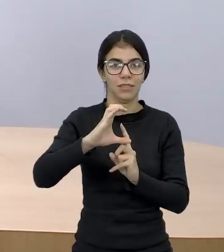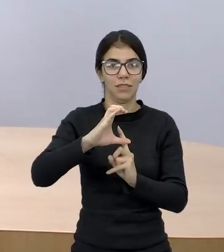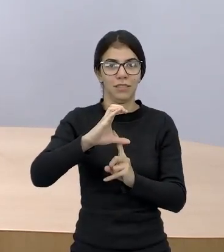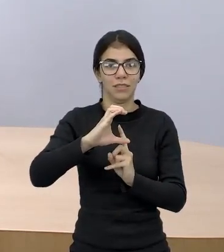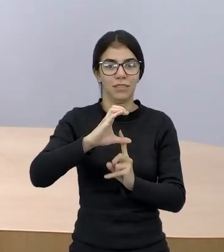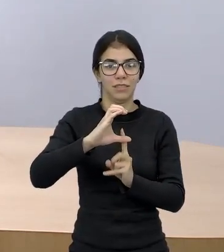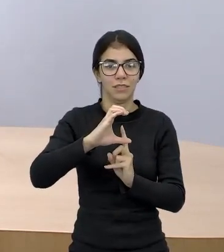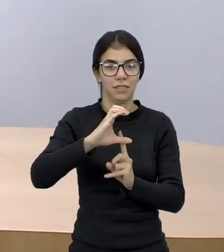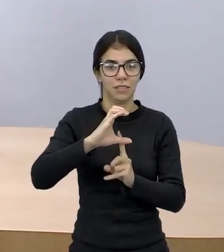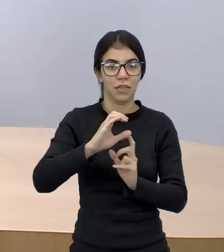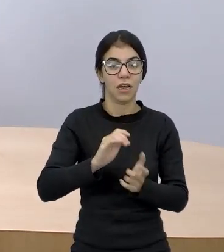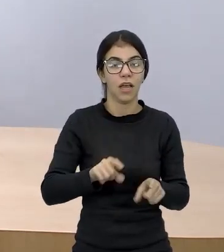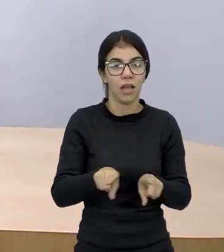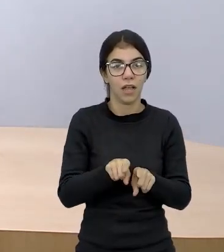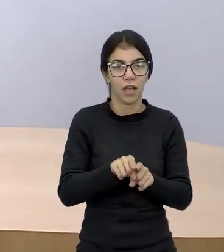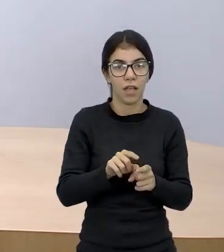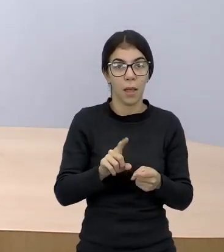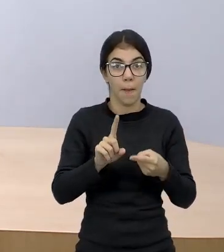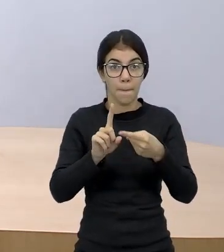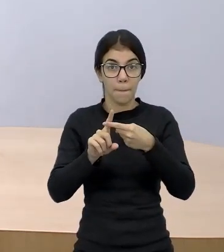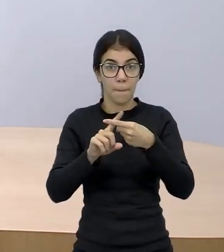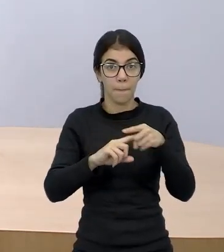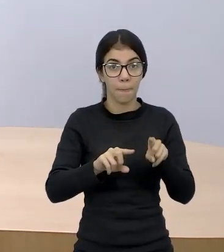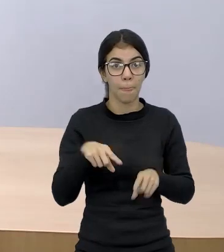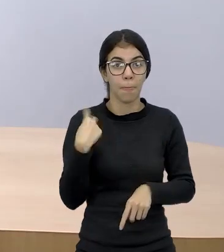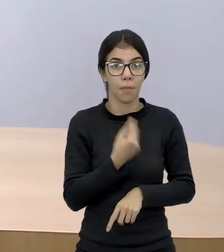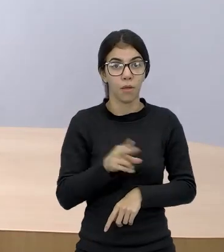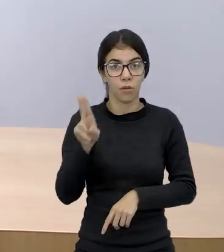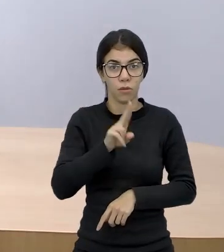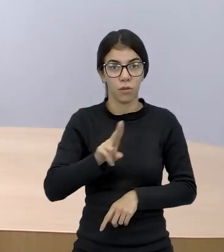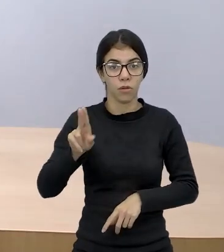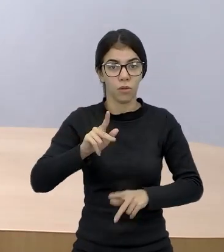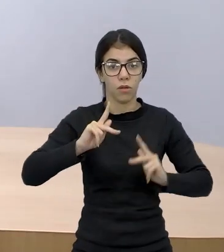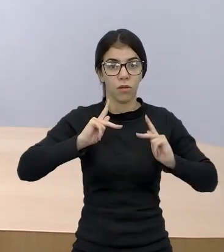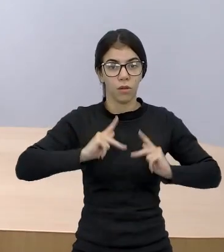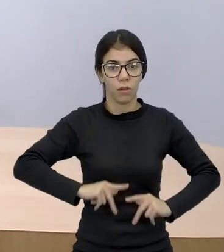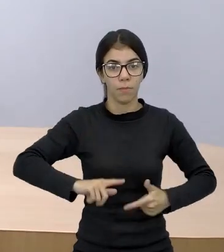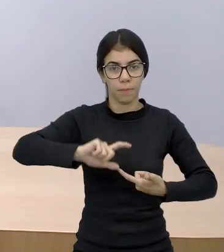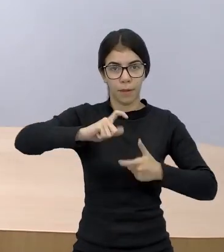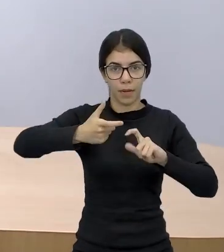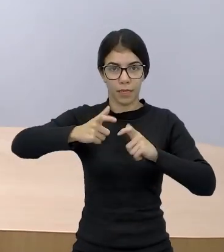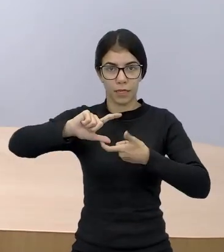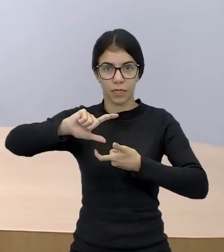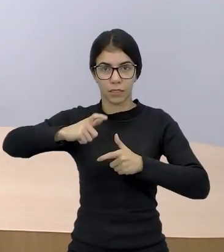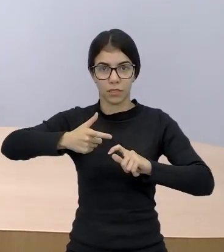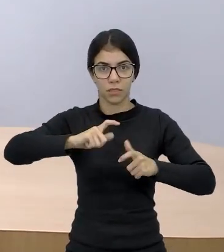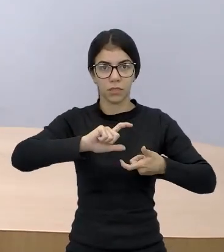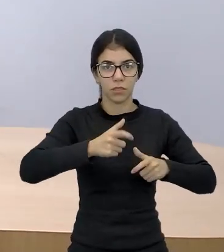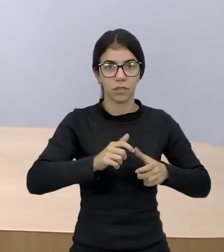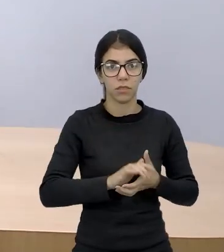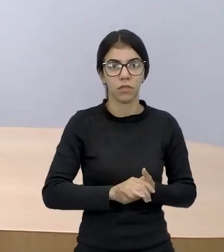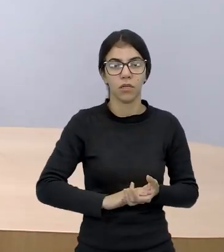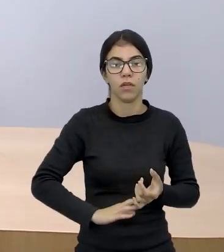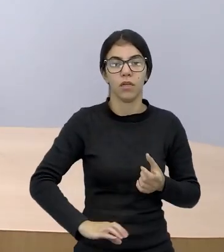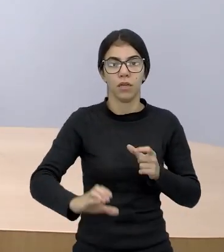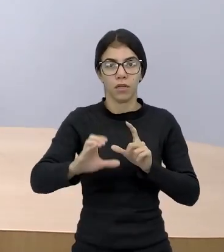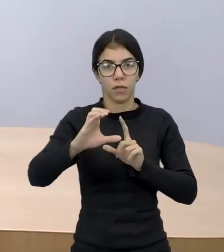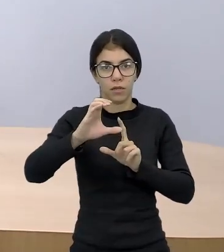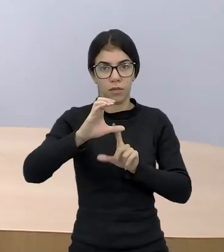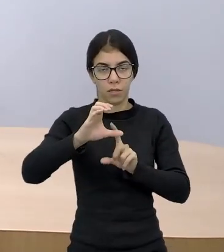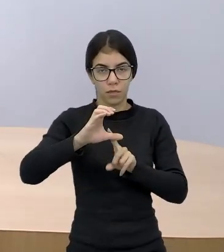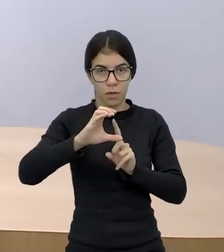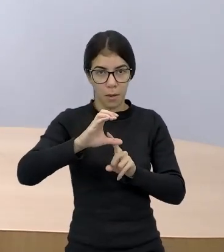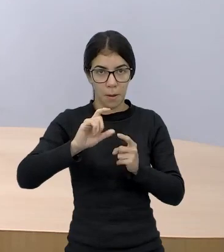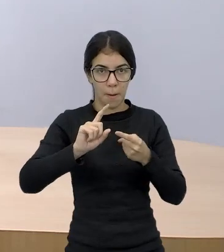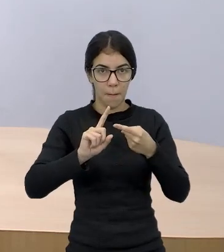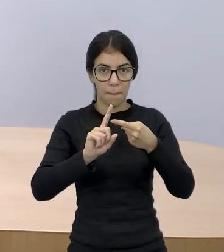o que nós utilizamos no Arduino, que é o que nós utilizamos aqui para programar essa placa aqui. Tá? É a linguagem C++. O que